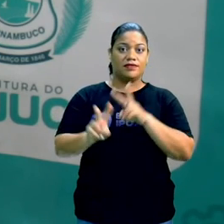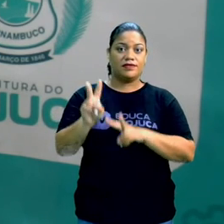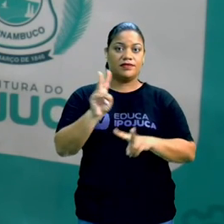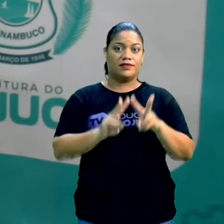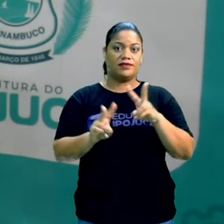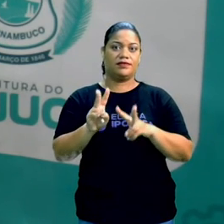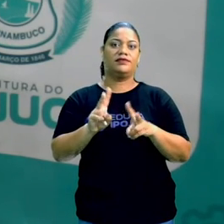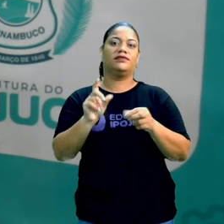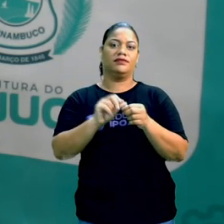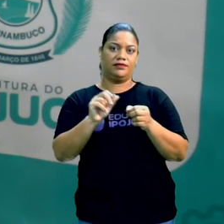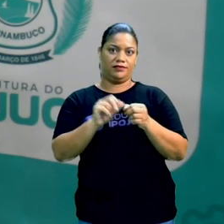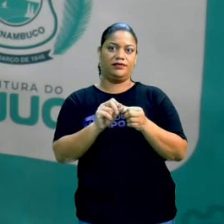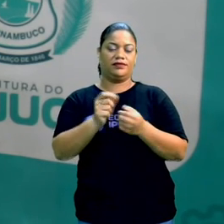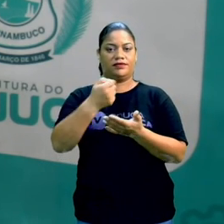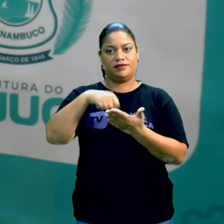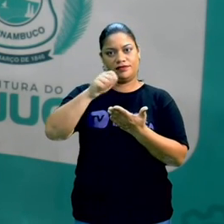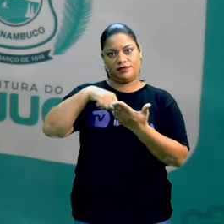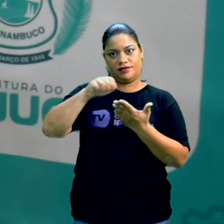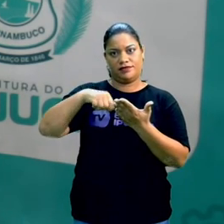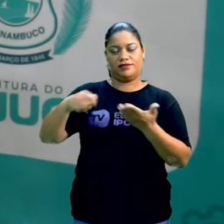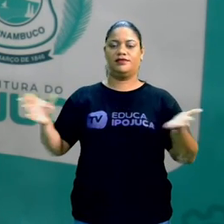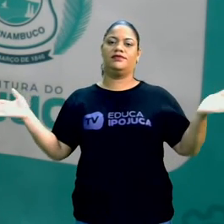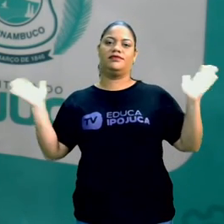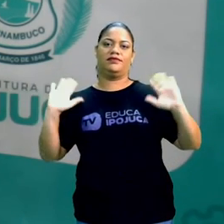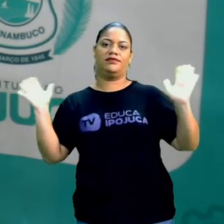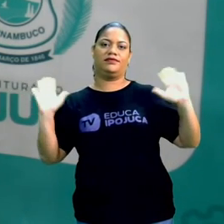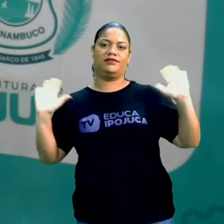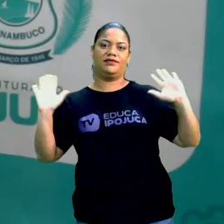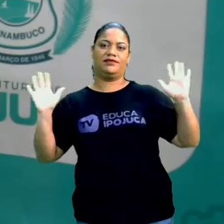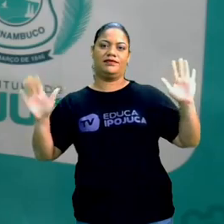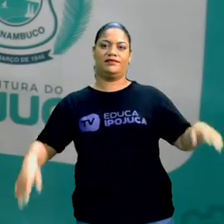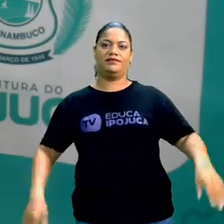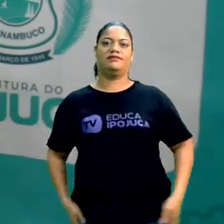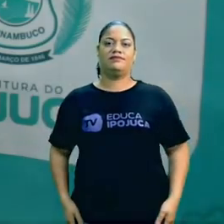como ficou e vai anotar. E até a próxima aula.